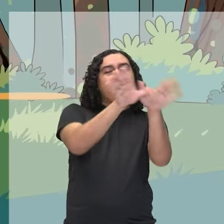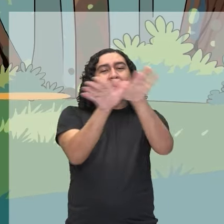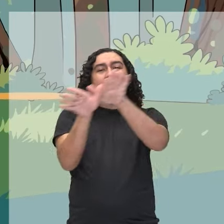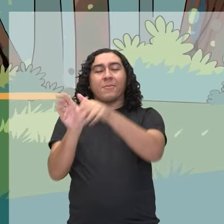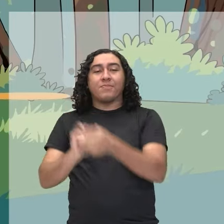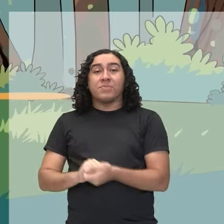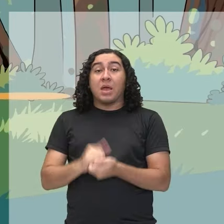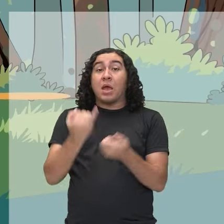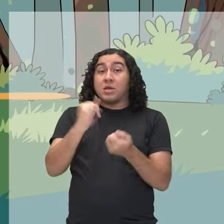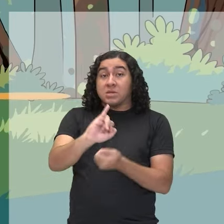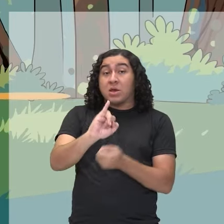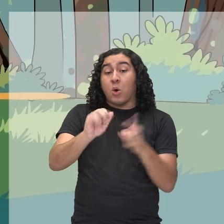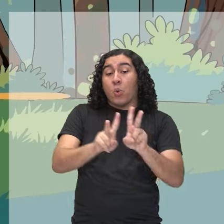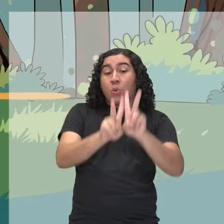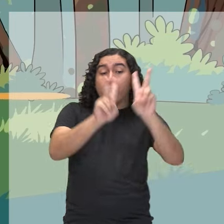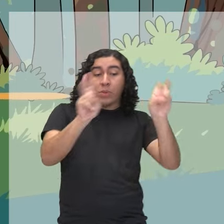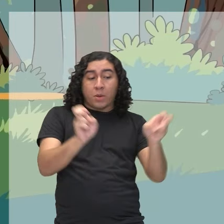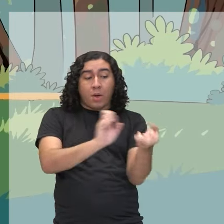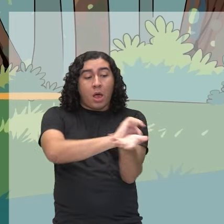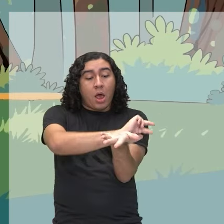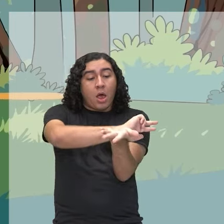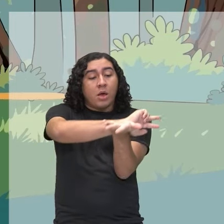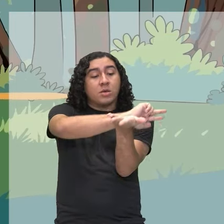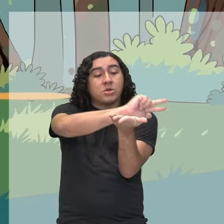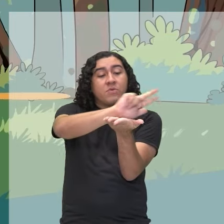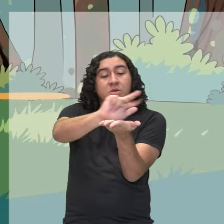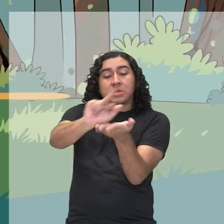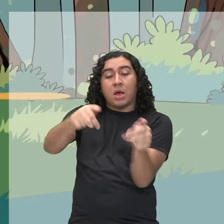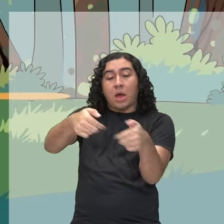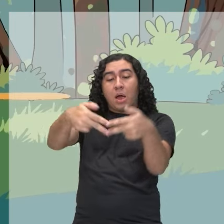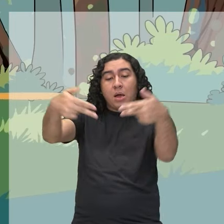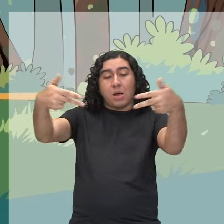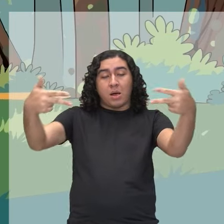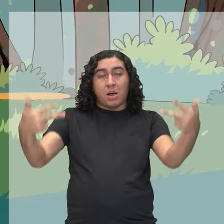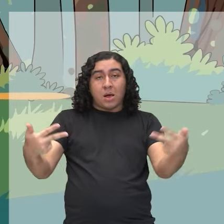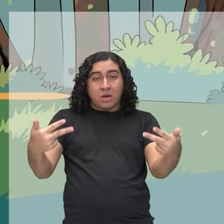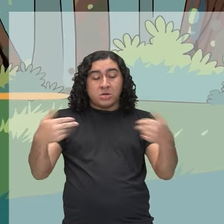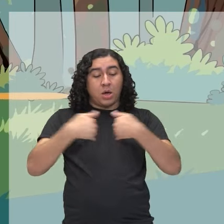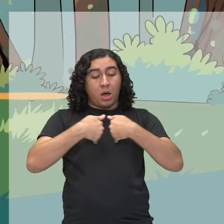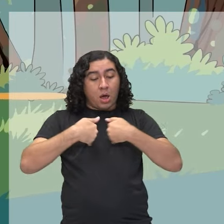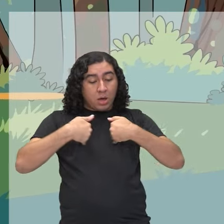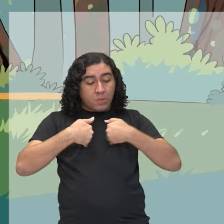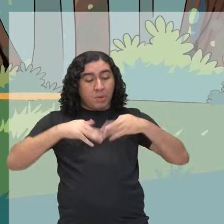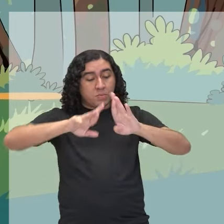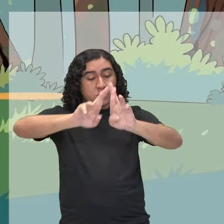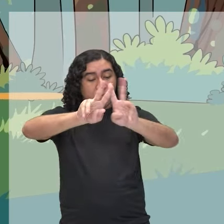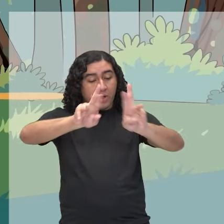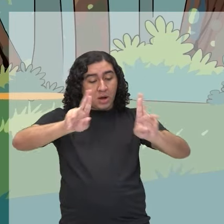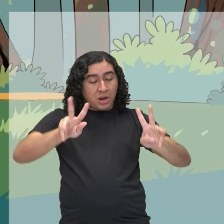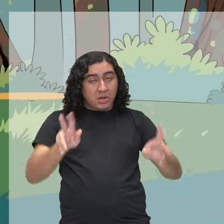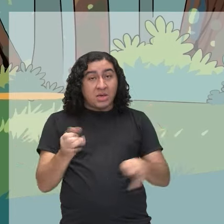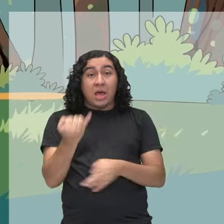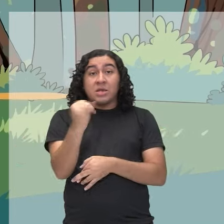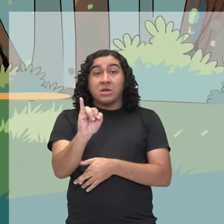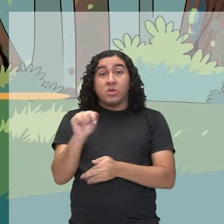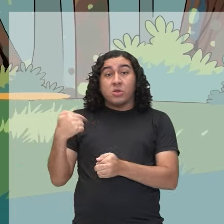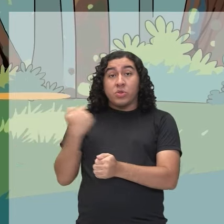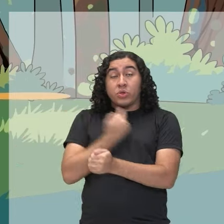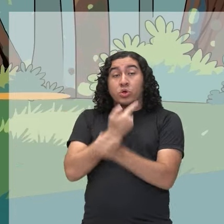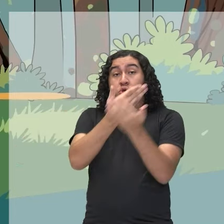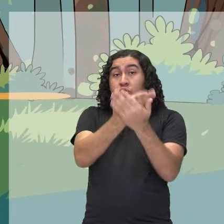de diversidade, quando a gente fala de espécies, quando a gente vai estudar a ecologia, que é um ramo da